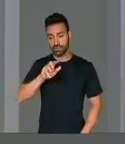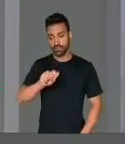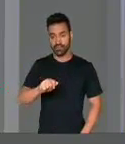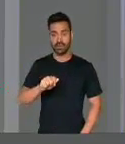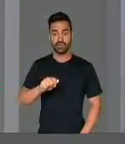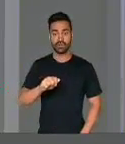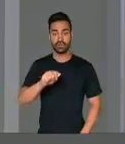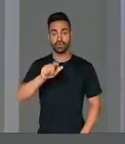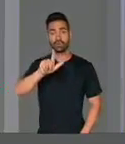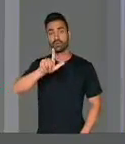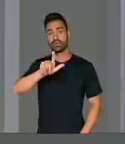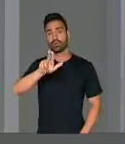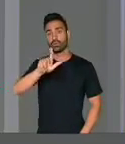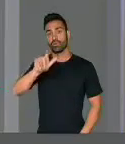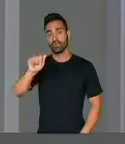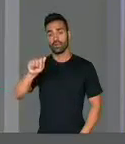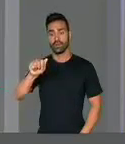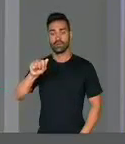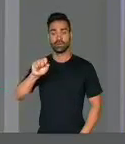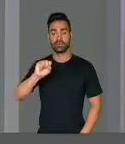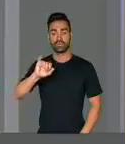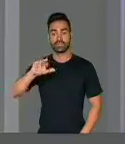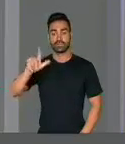da Silva, de agora em diante. Muito obrigado.